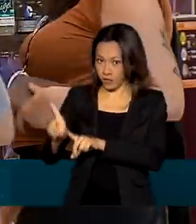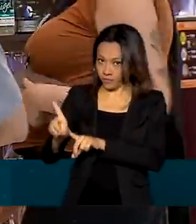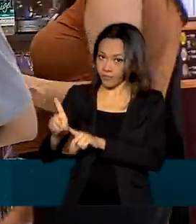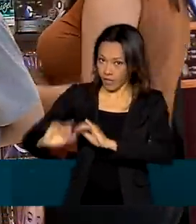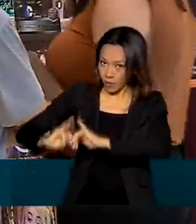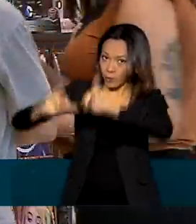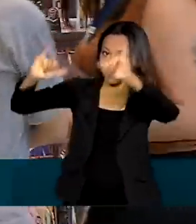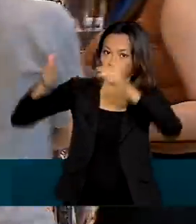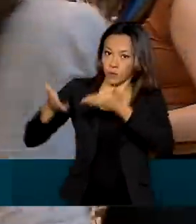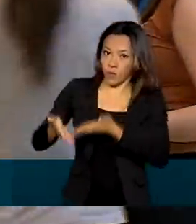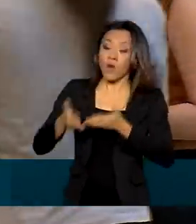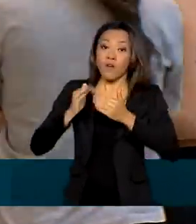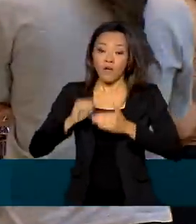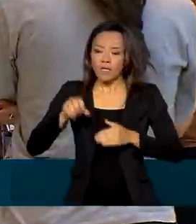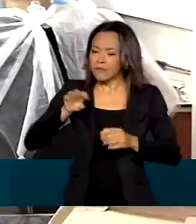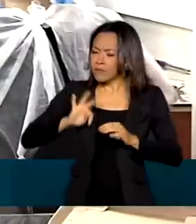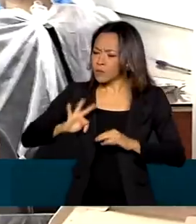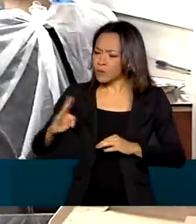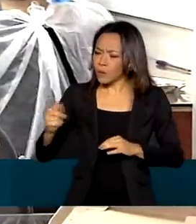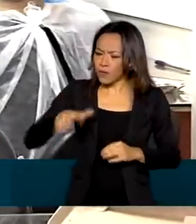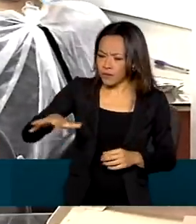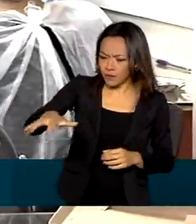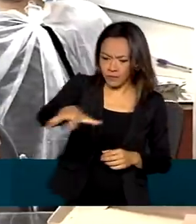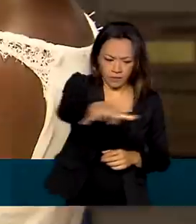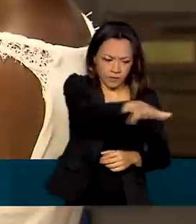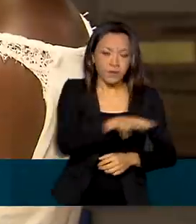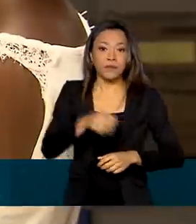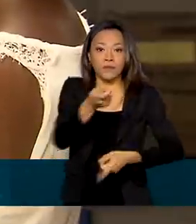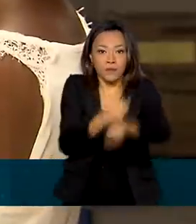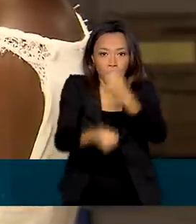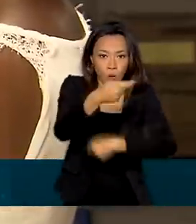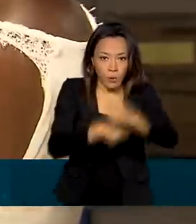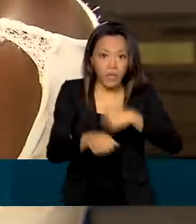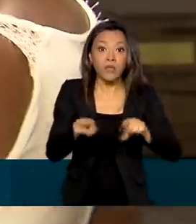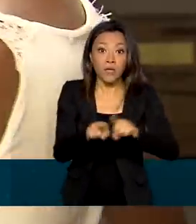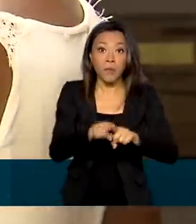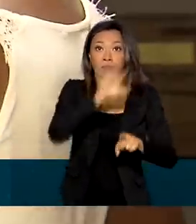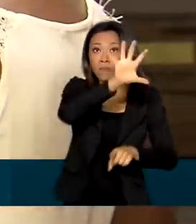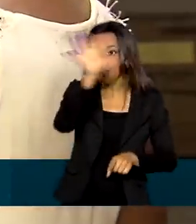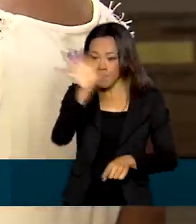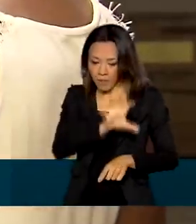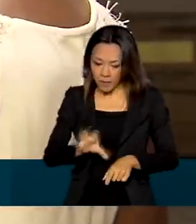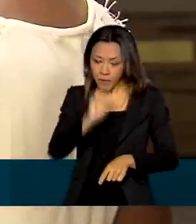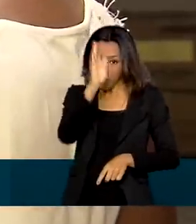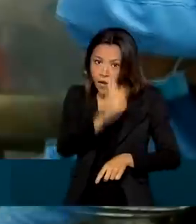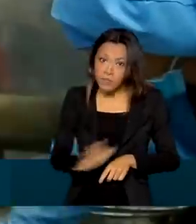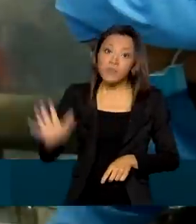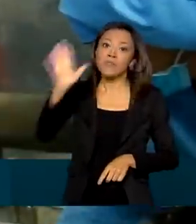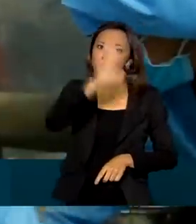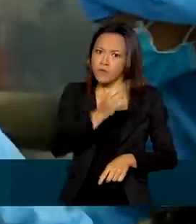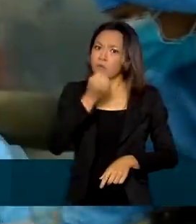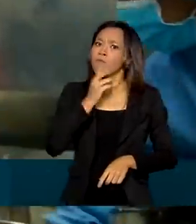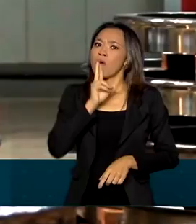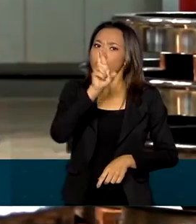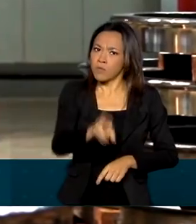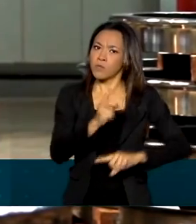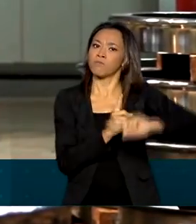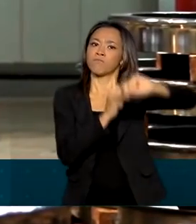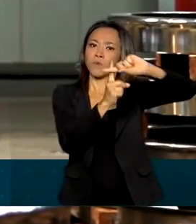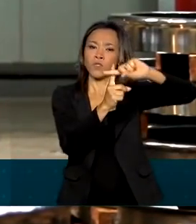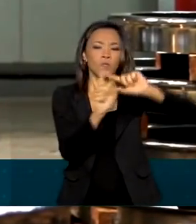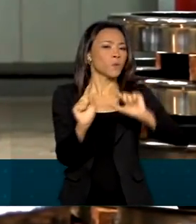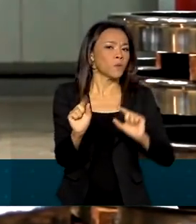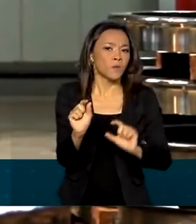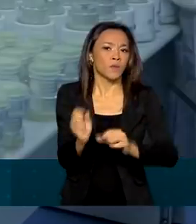Todos os setores da economia e todas as regiões do país registraram resultado positivo na